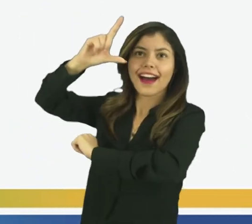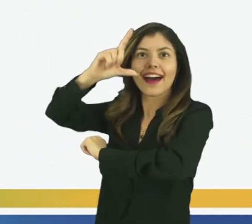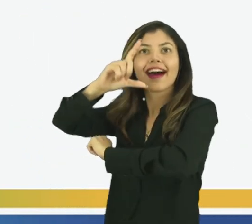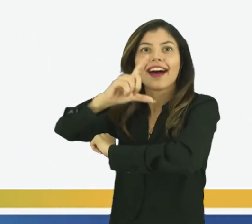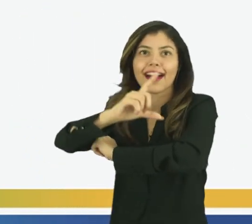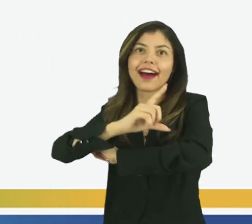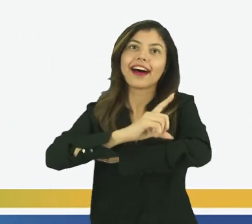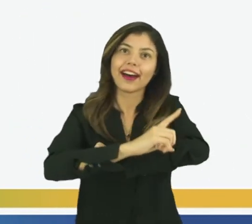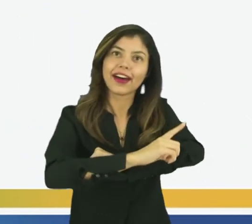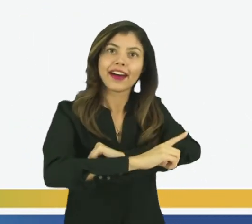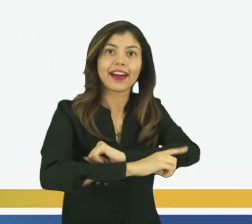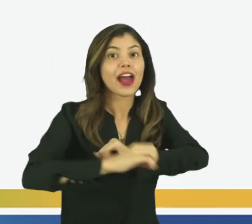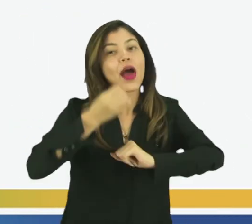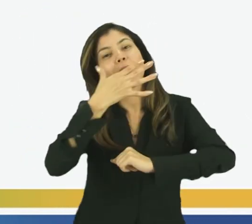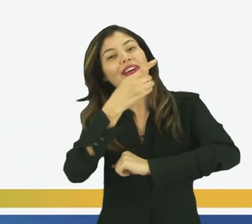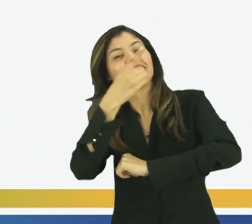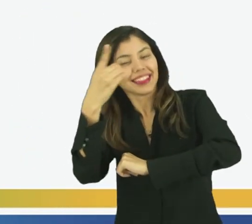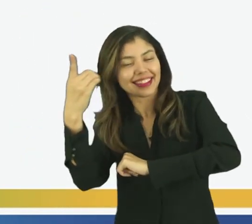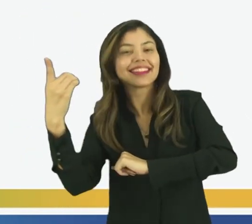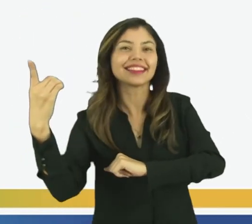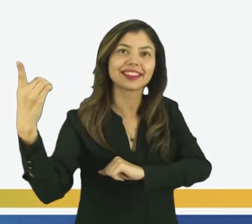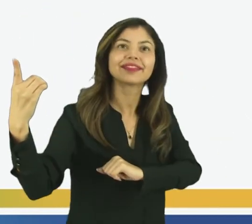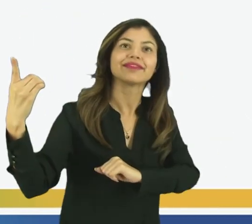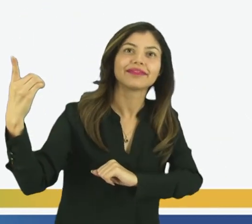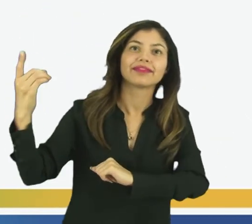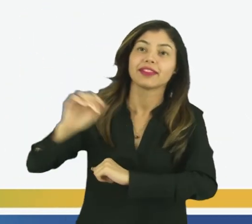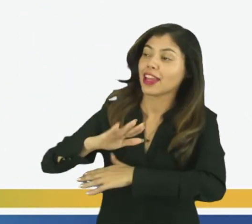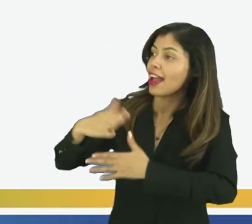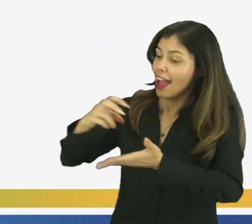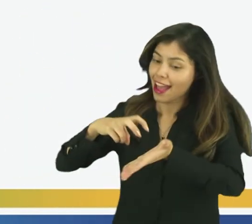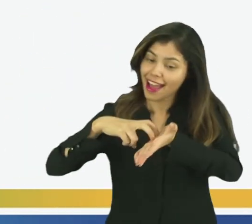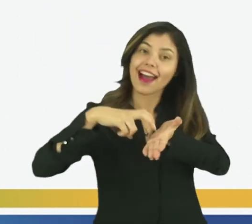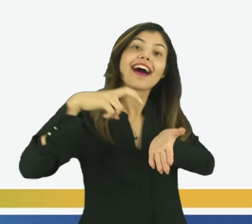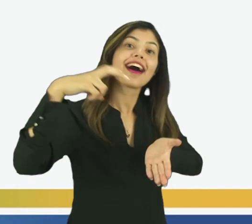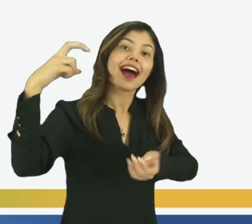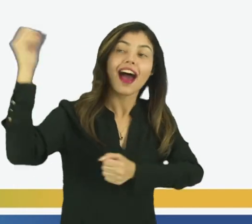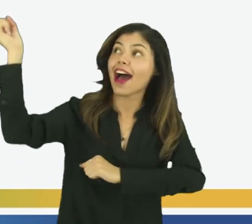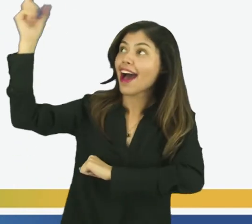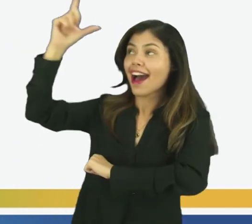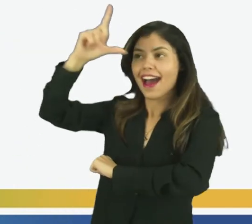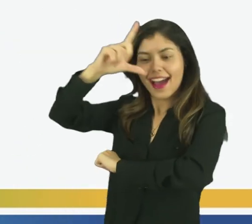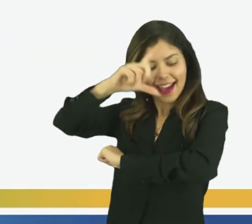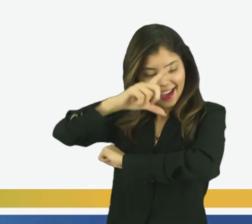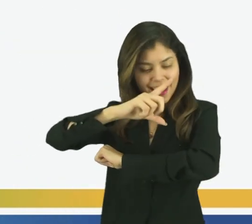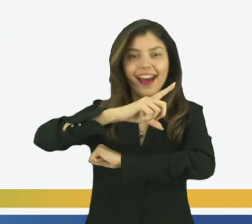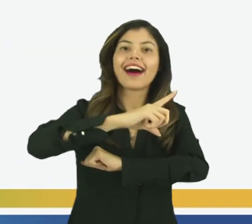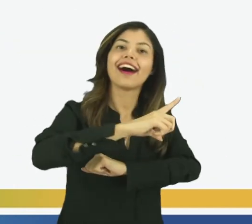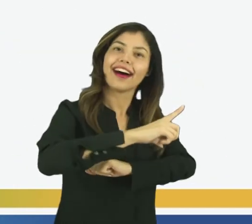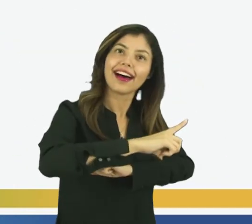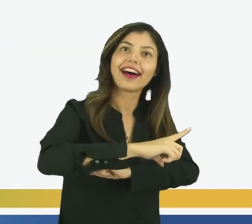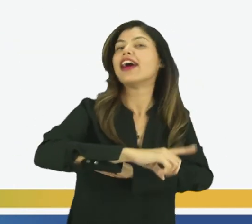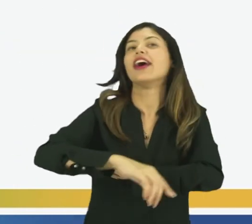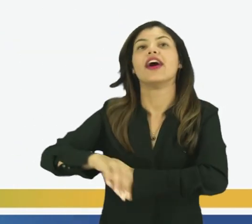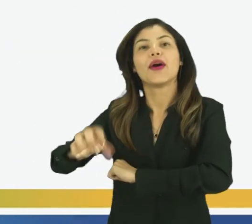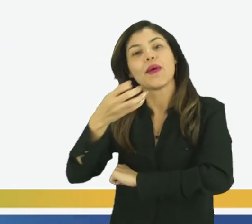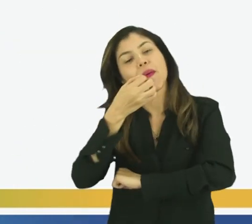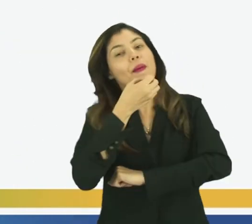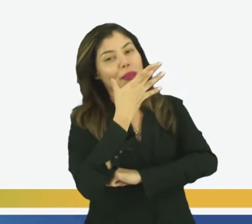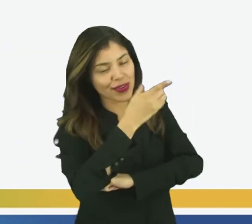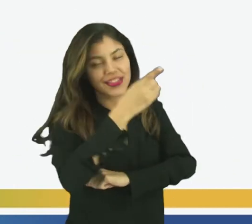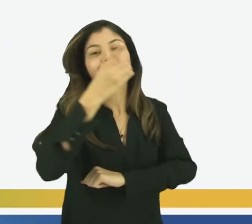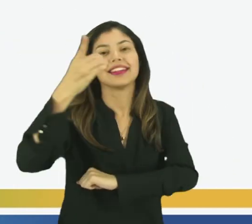digo, bom dia! E quando amanhã nosso sol me ilumina, eu digo,